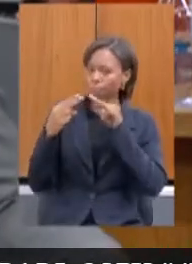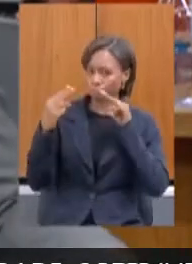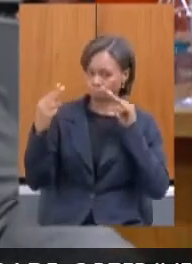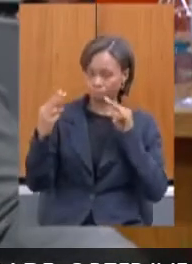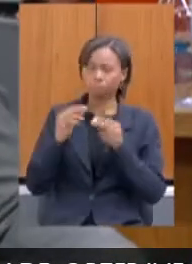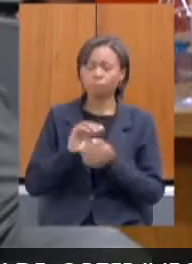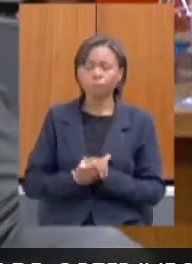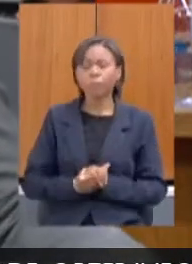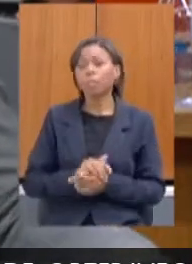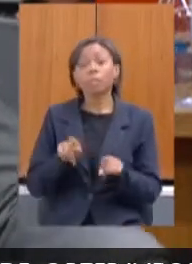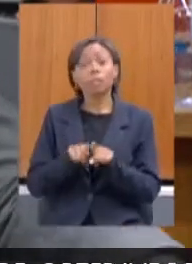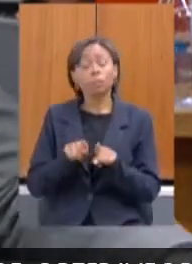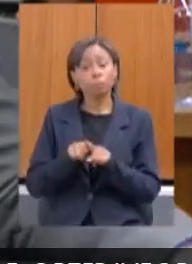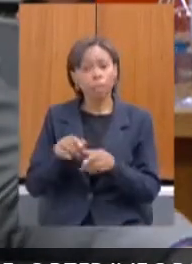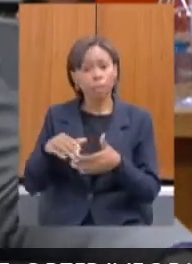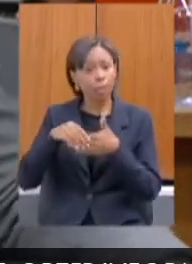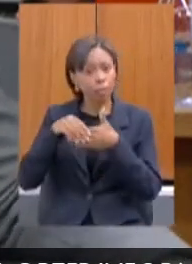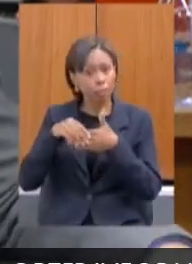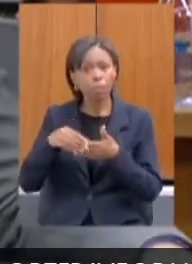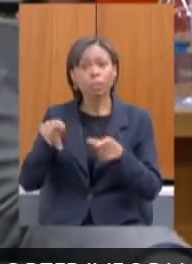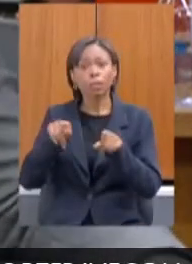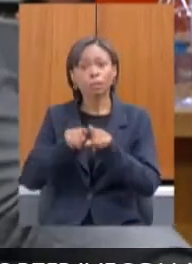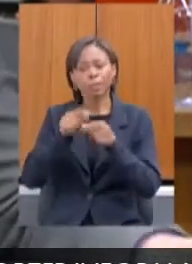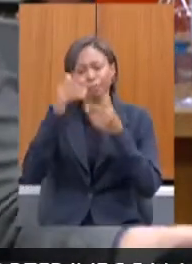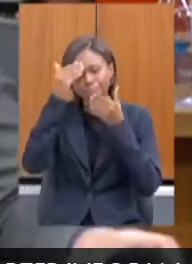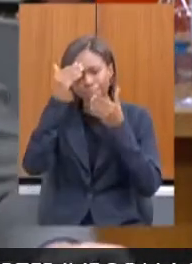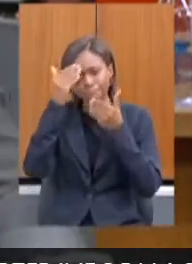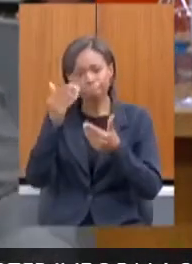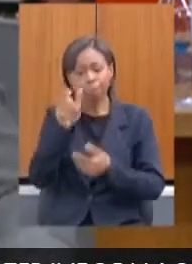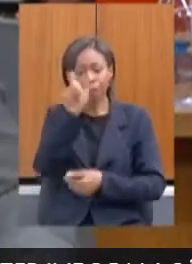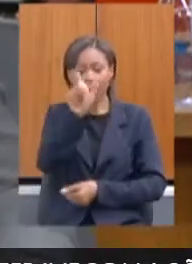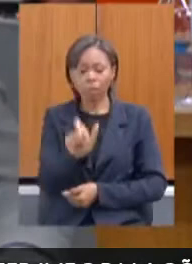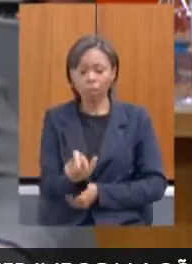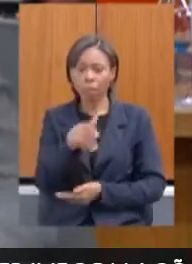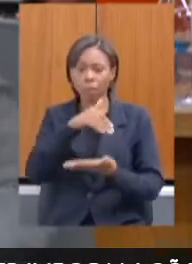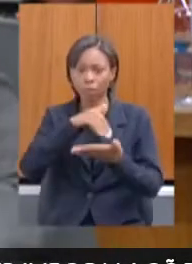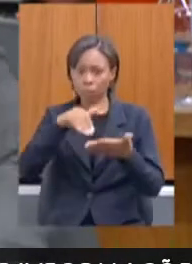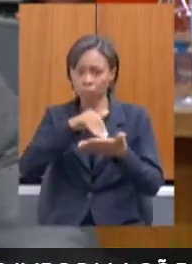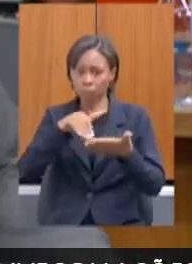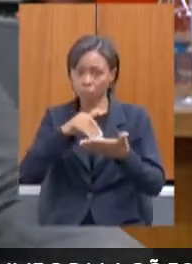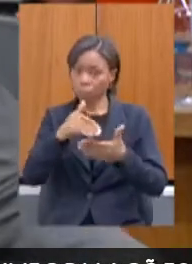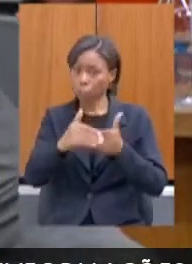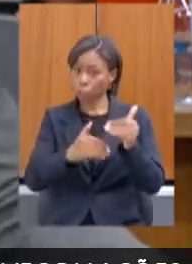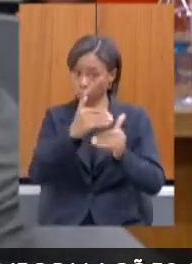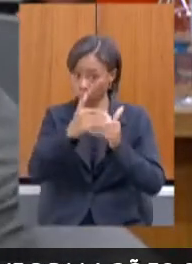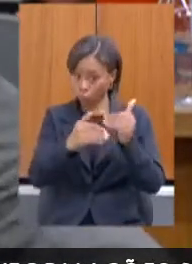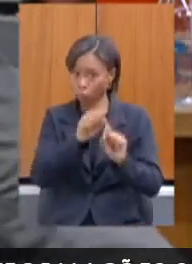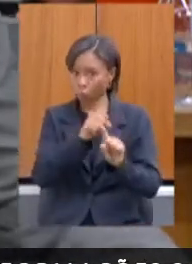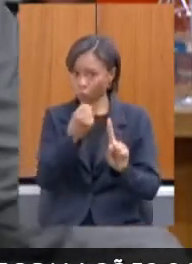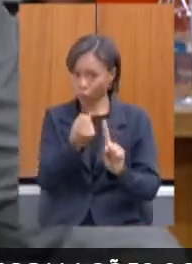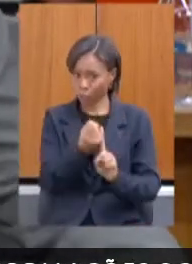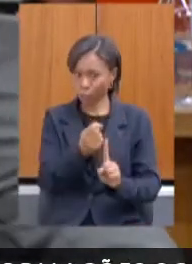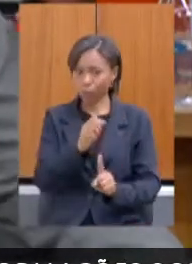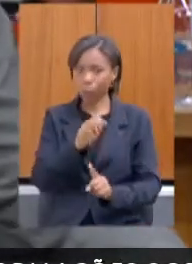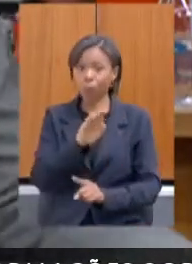cumprimentar também e agradecer a presença da nossa secretária de Desenvolvimento Social, Elisabeth Juca.